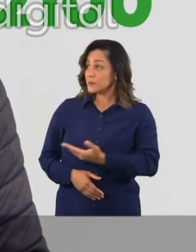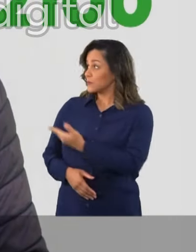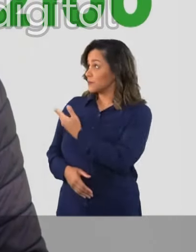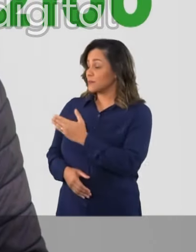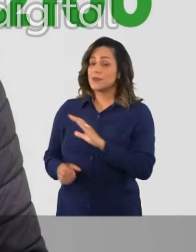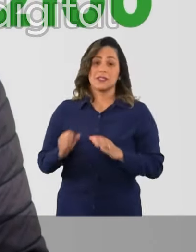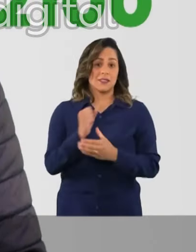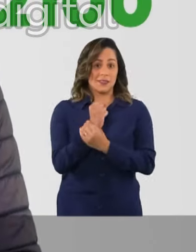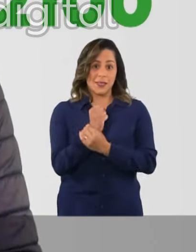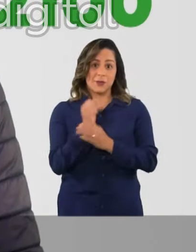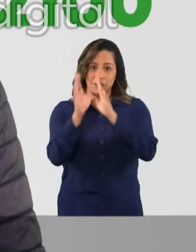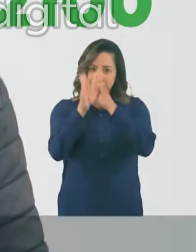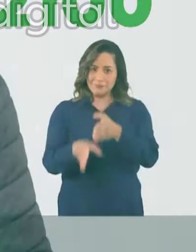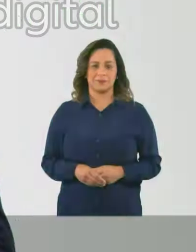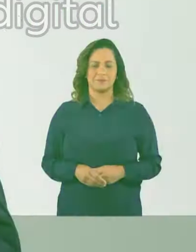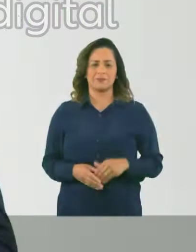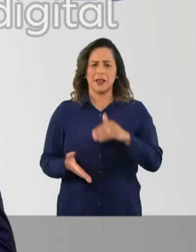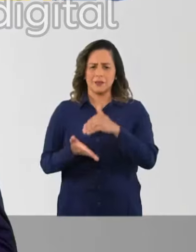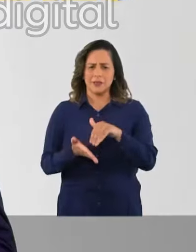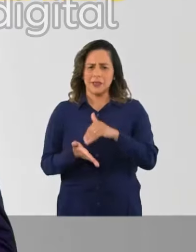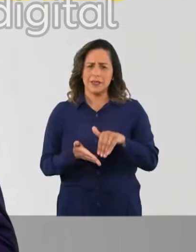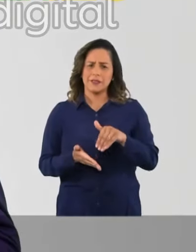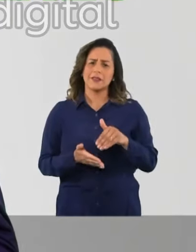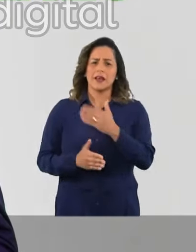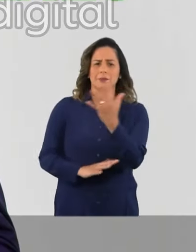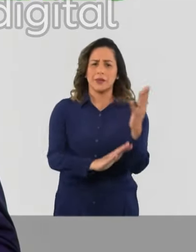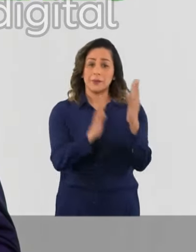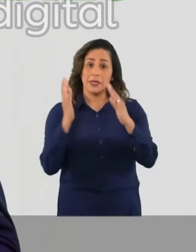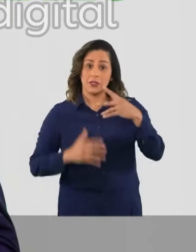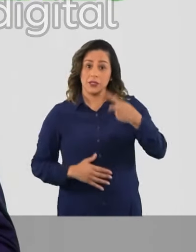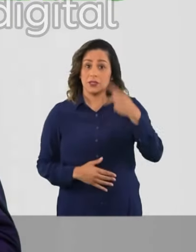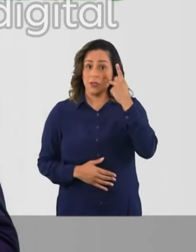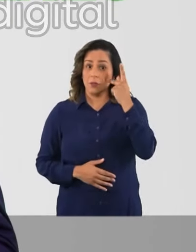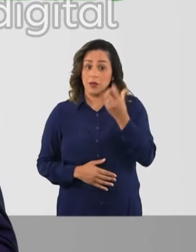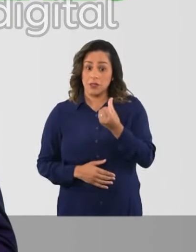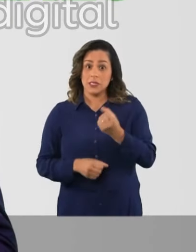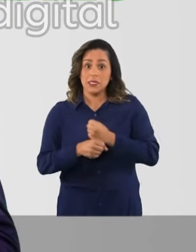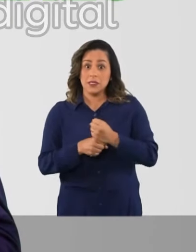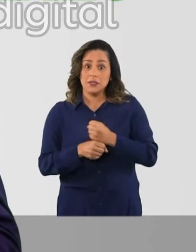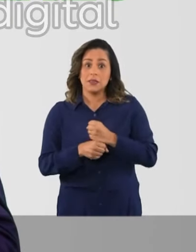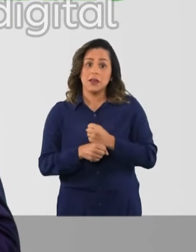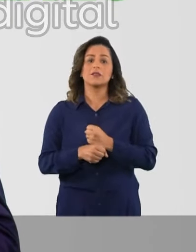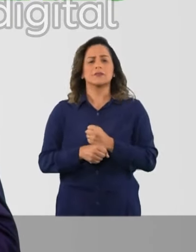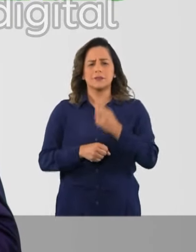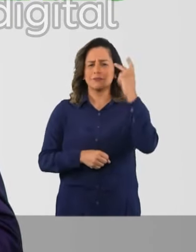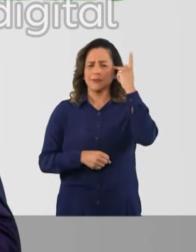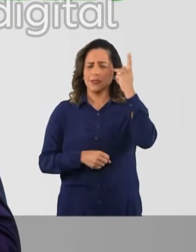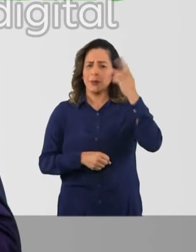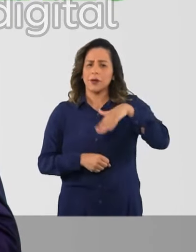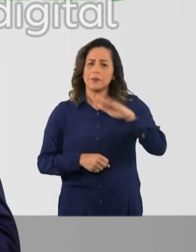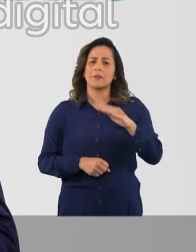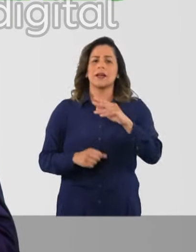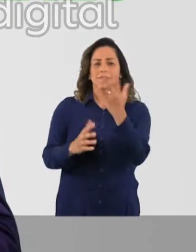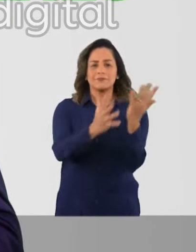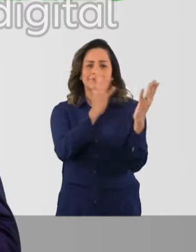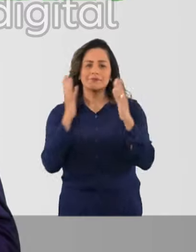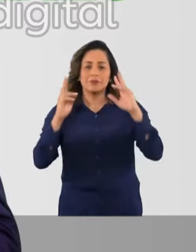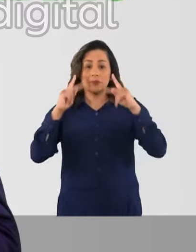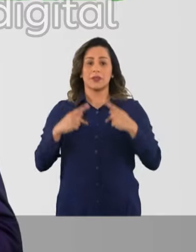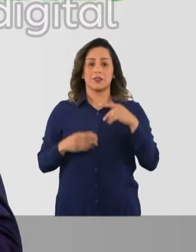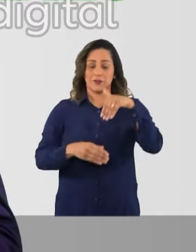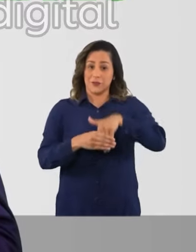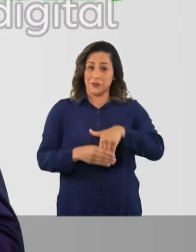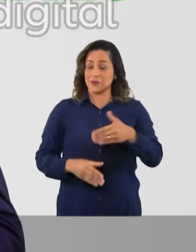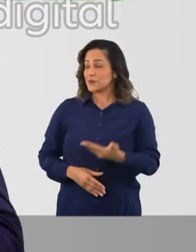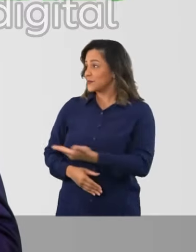-100, com segurança e lealdade. Fui secretário do Verde Meio Ambiente por seis anos. Por uma cidade humana e verde, vote